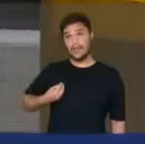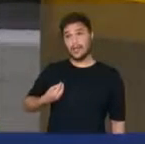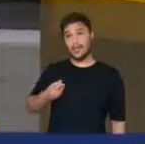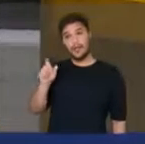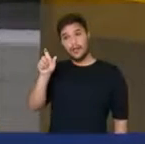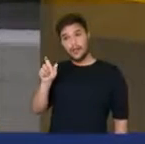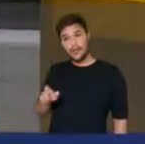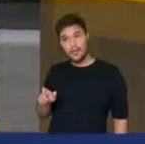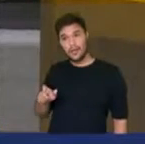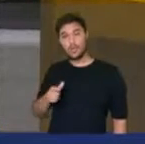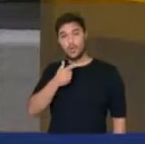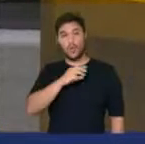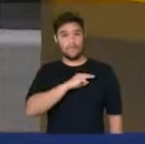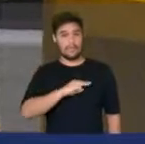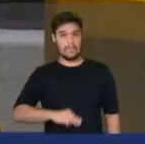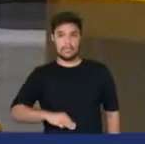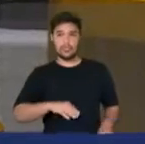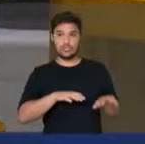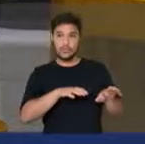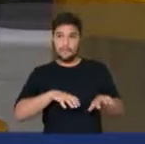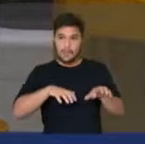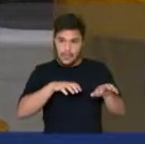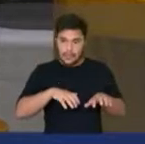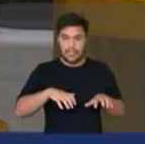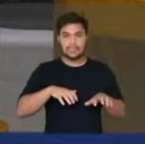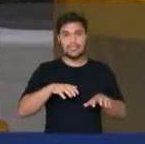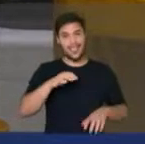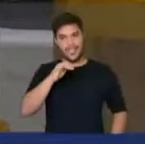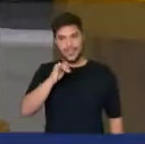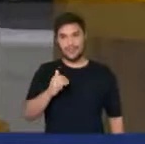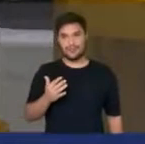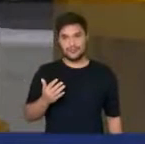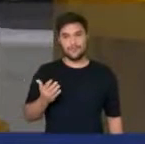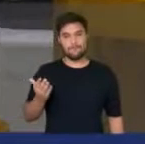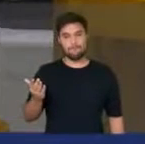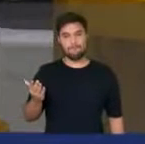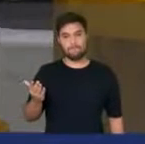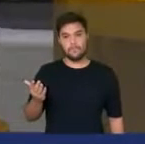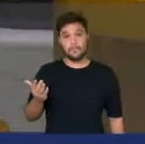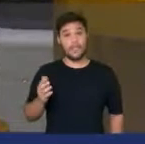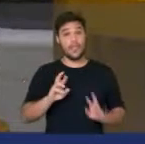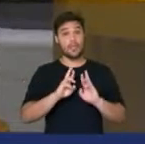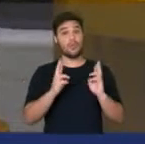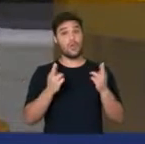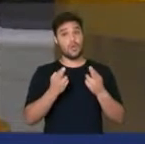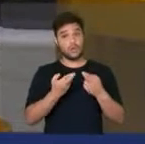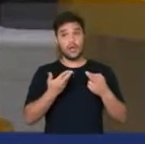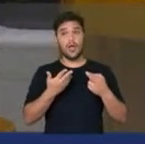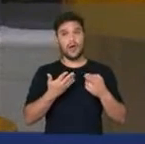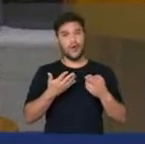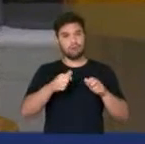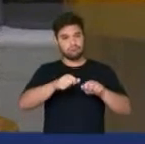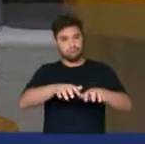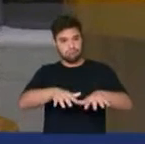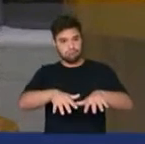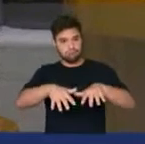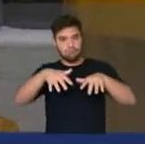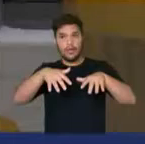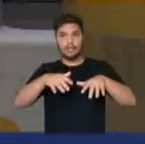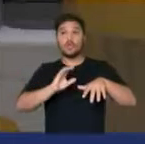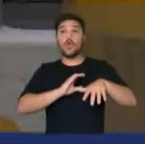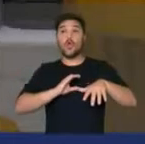do ministro de Minas e Energia numa audiência pública de várias